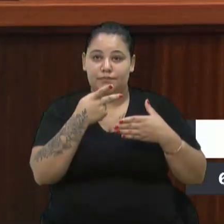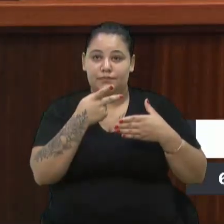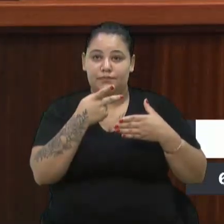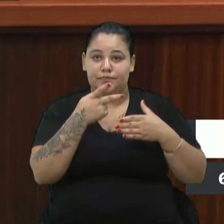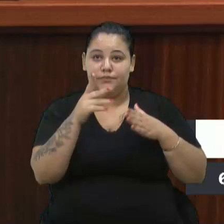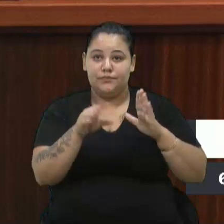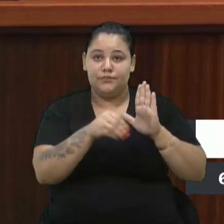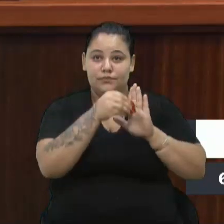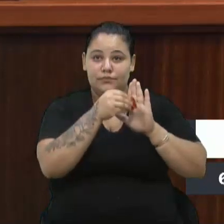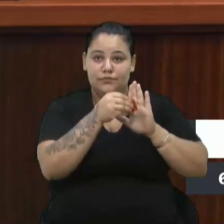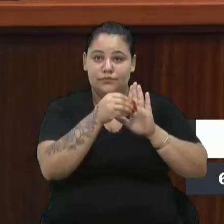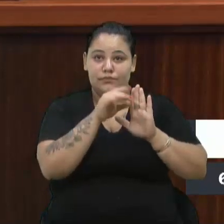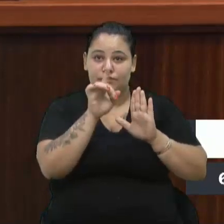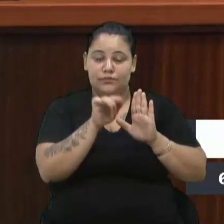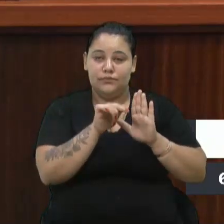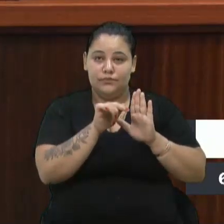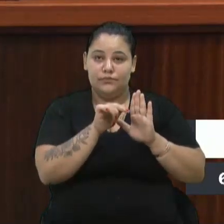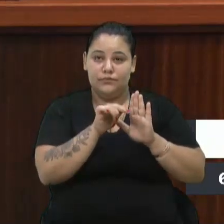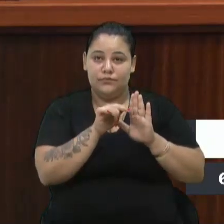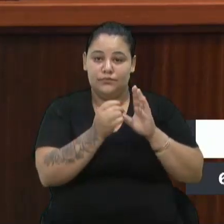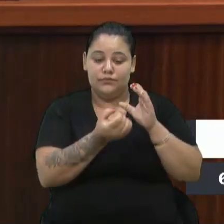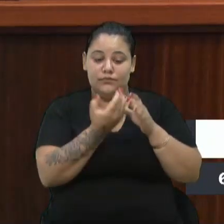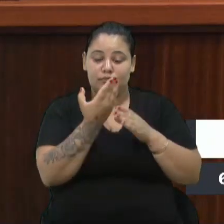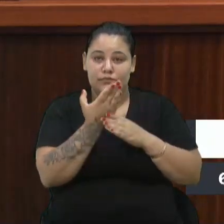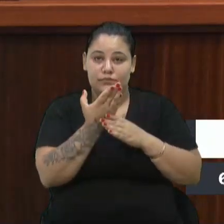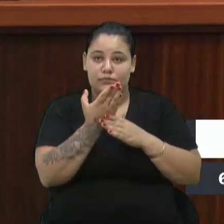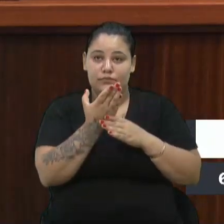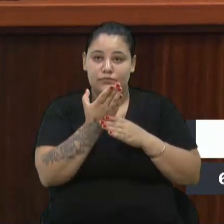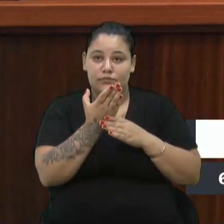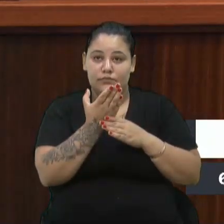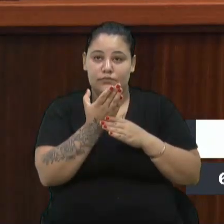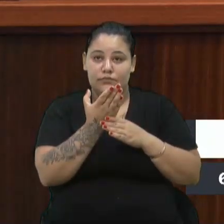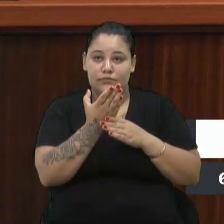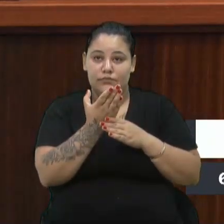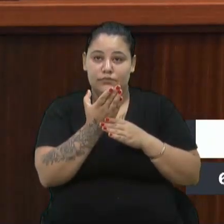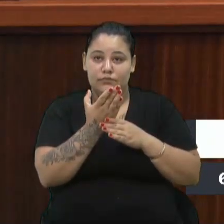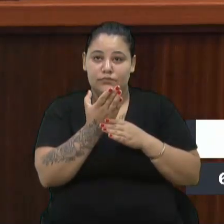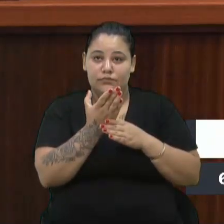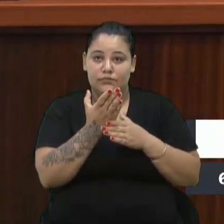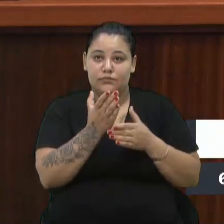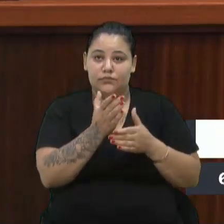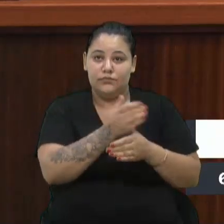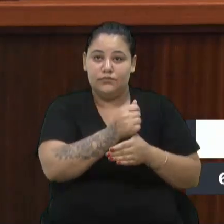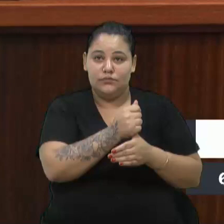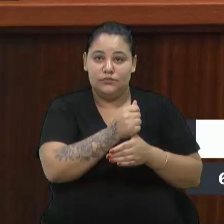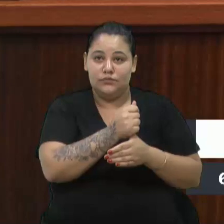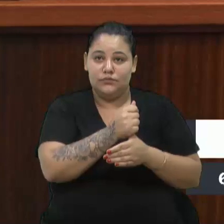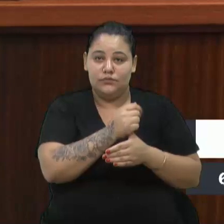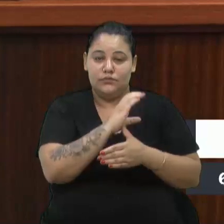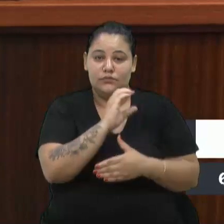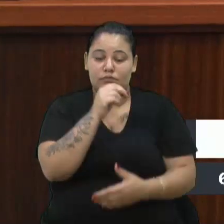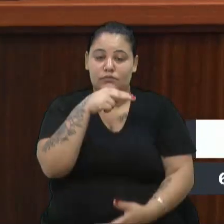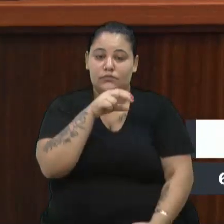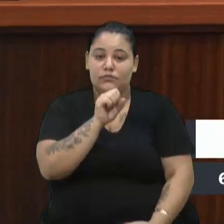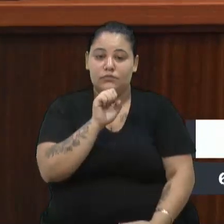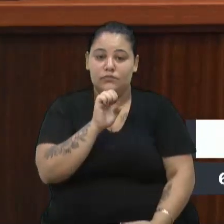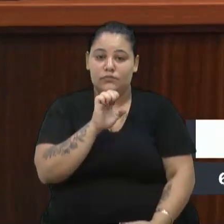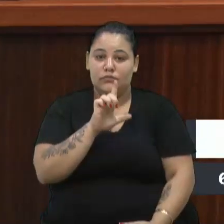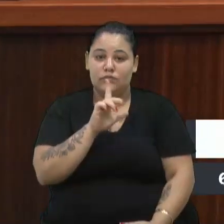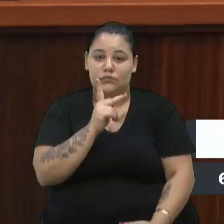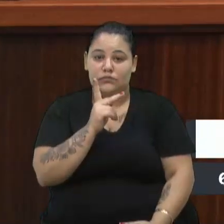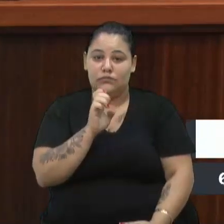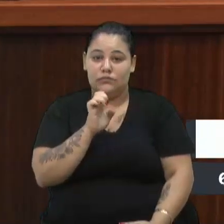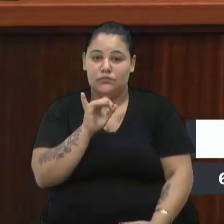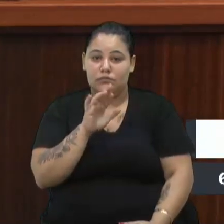fruto desses conselheiros. Foram eles que trouxeram essas emendas até esta Casa Legislativa,